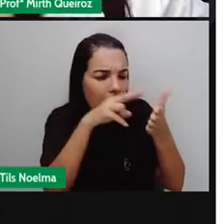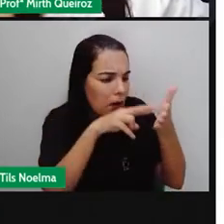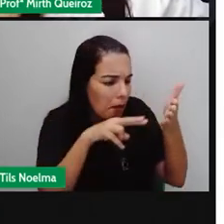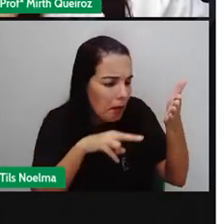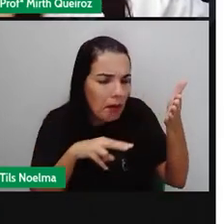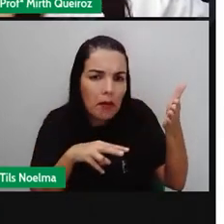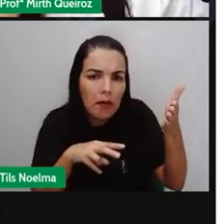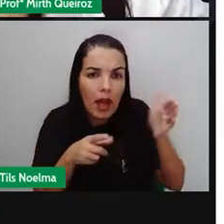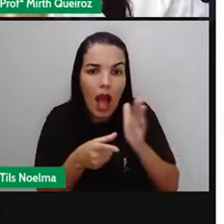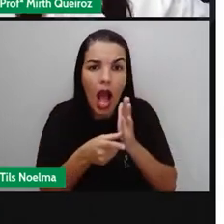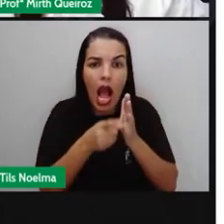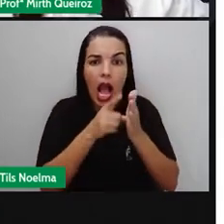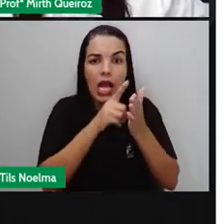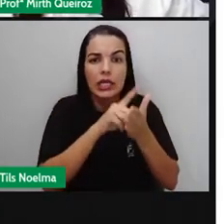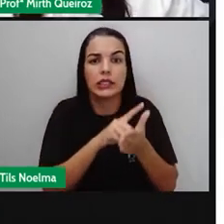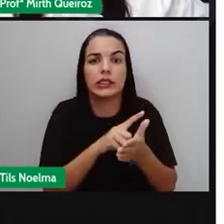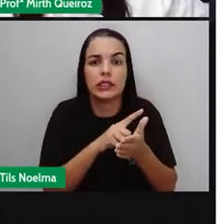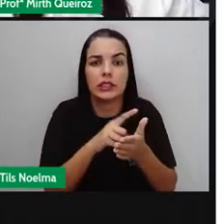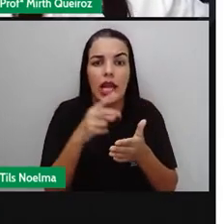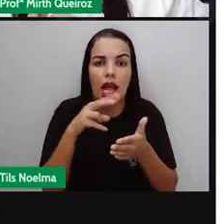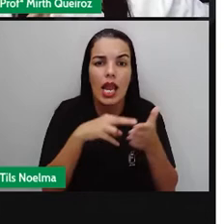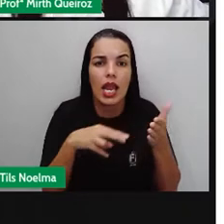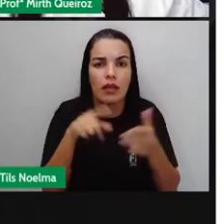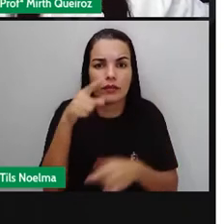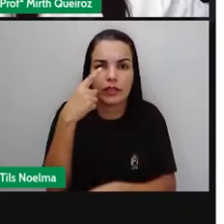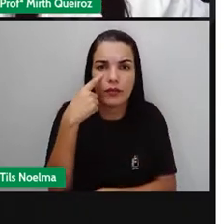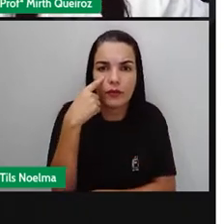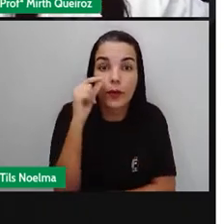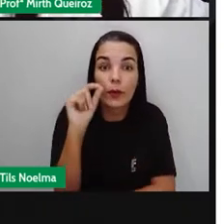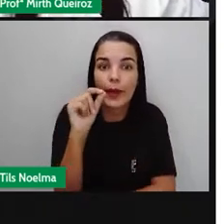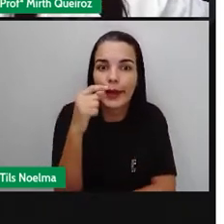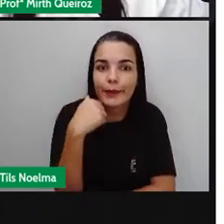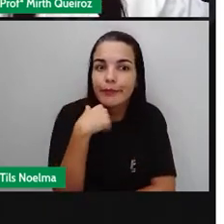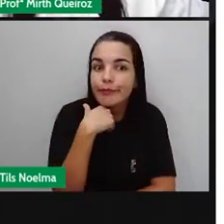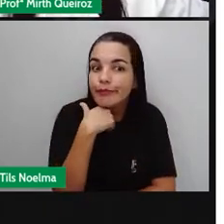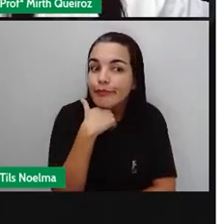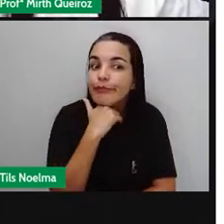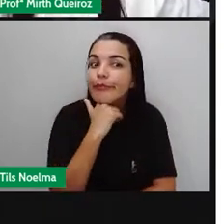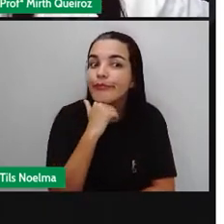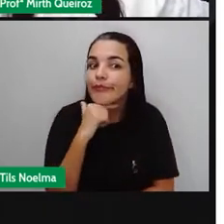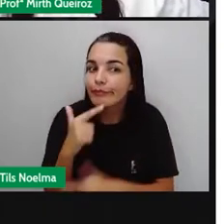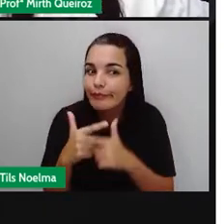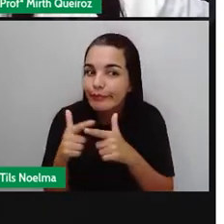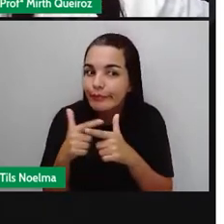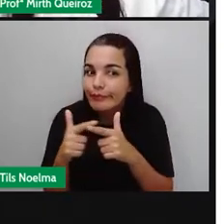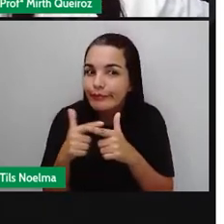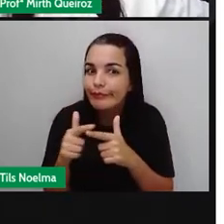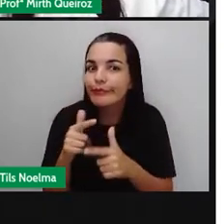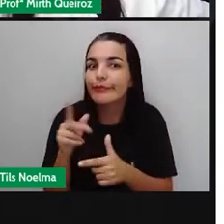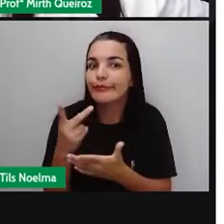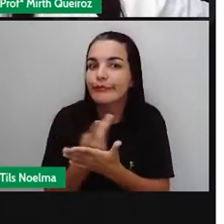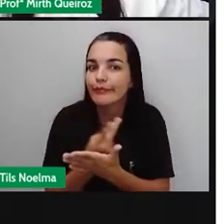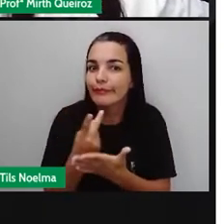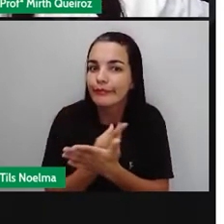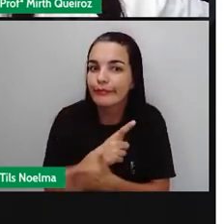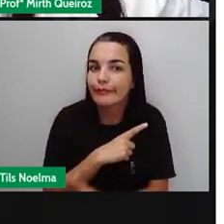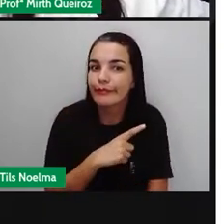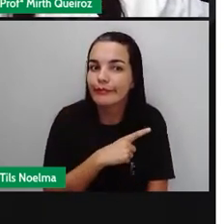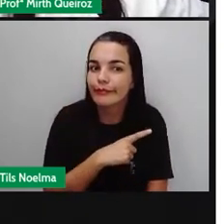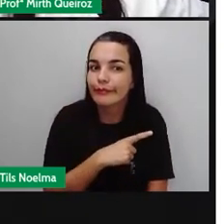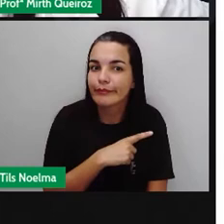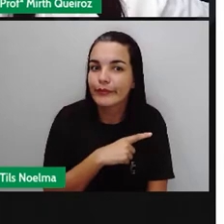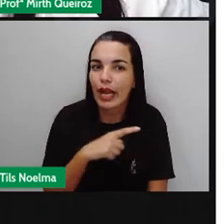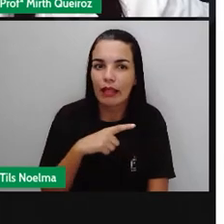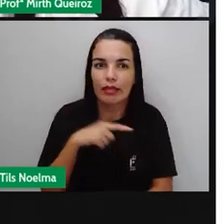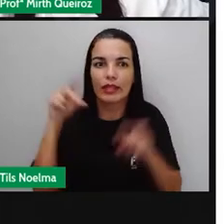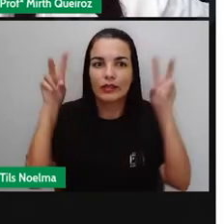mesmo de vocês lerem esse texto, vocês já conseguem identificar aí erros no texto? O texto tem